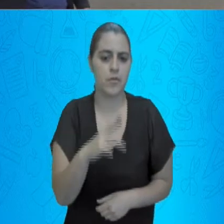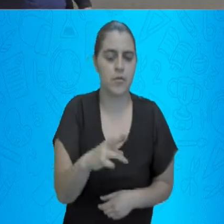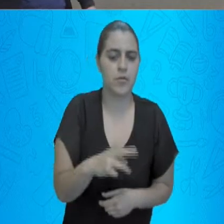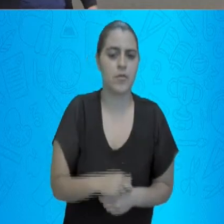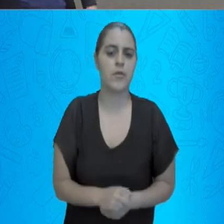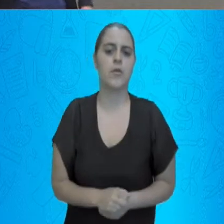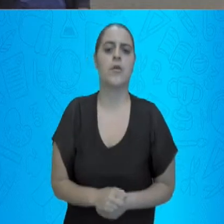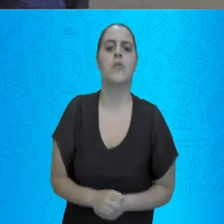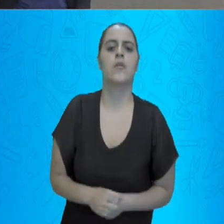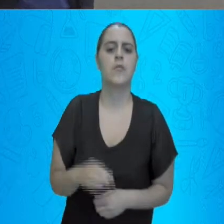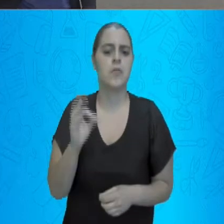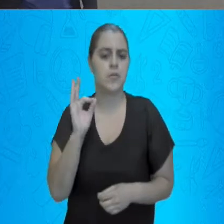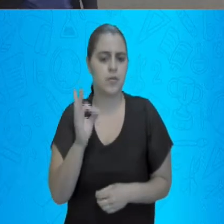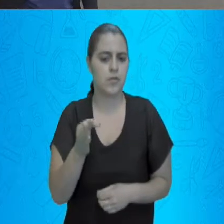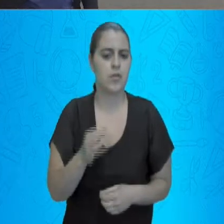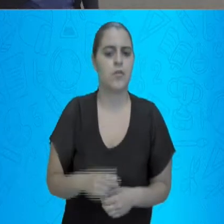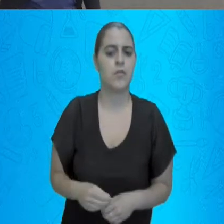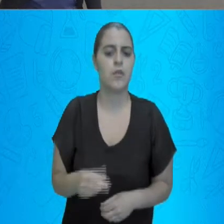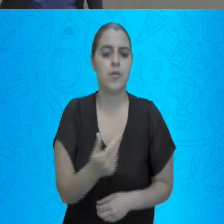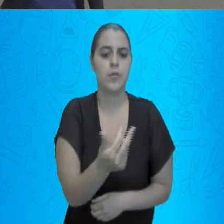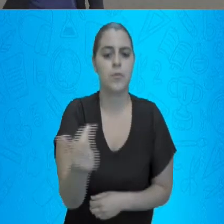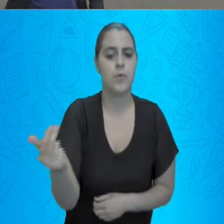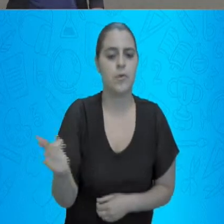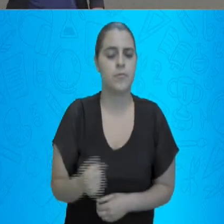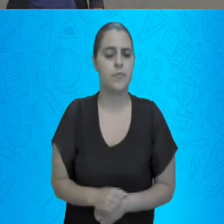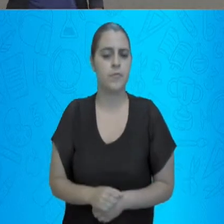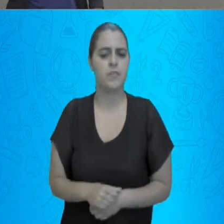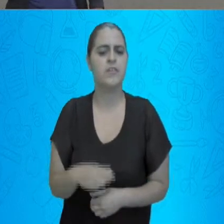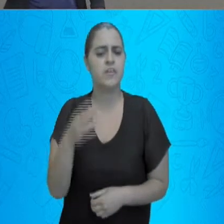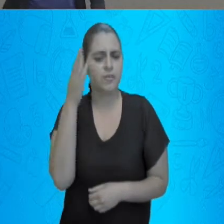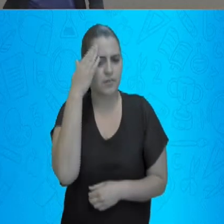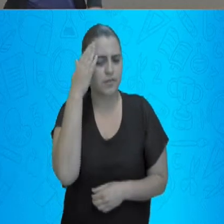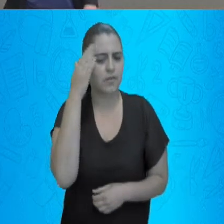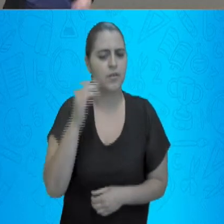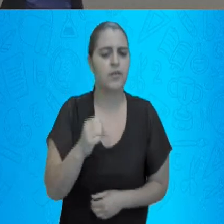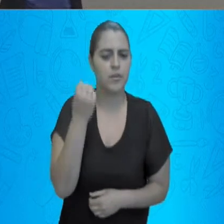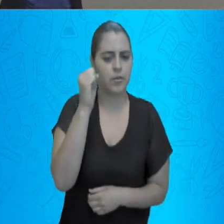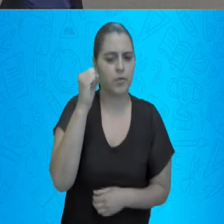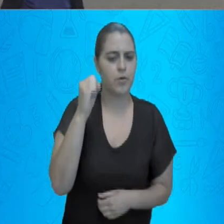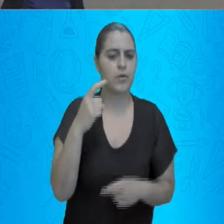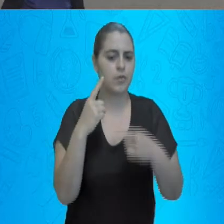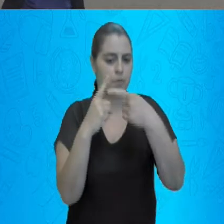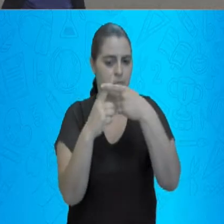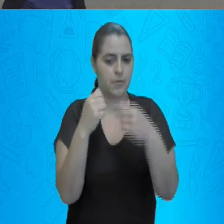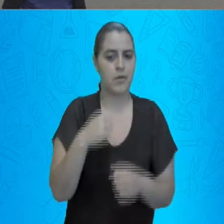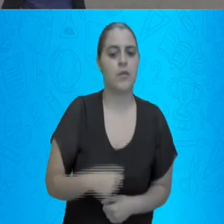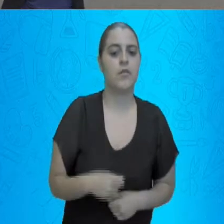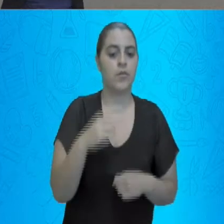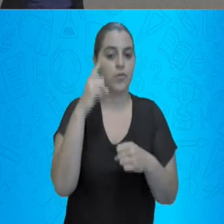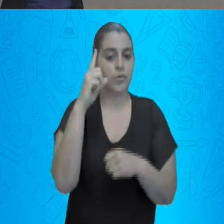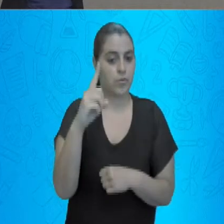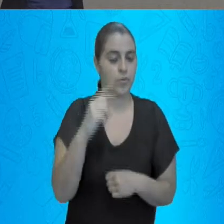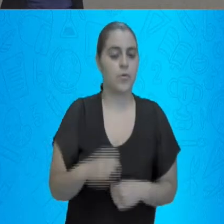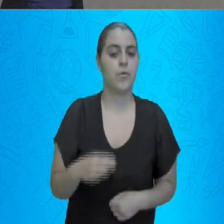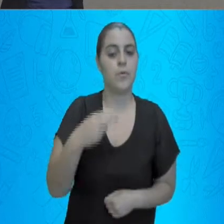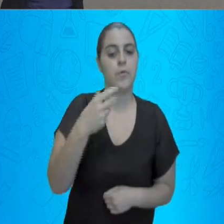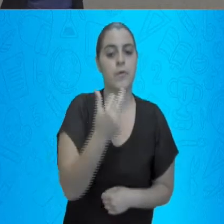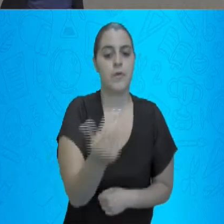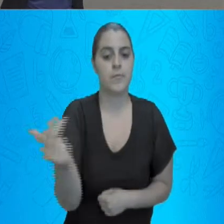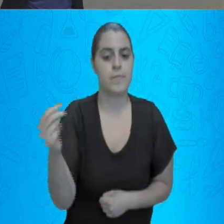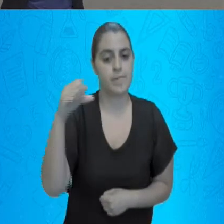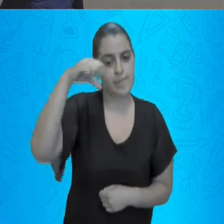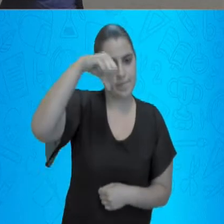permaneceu o mesmo. Então, se eu já sei que 8 mais 1 é igual a 9,